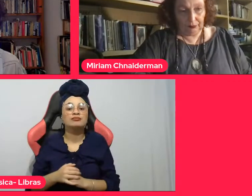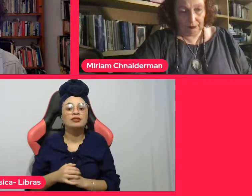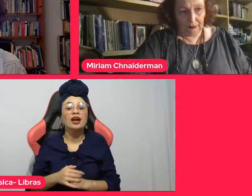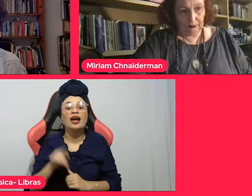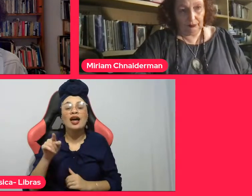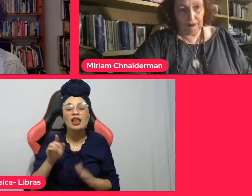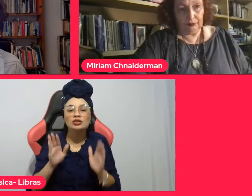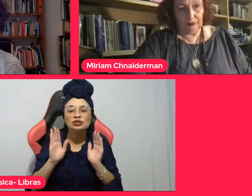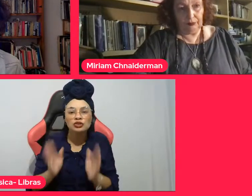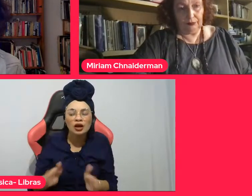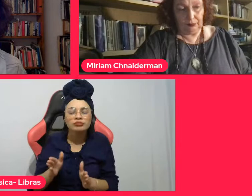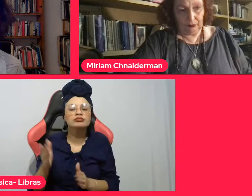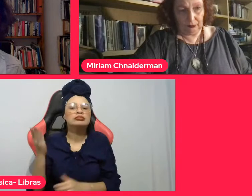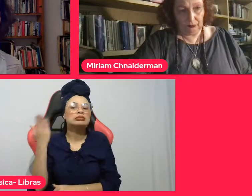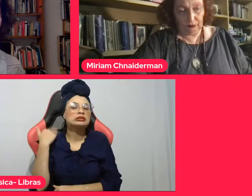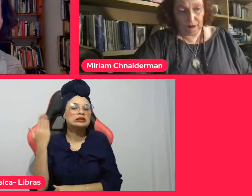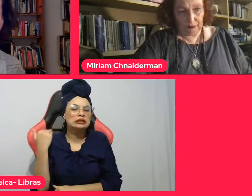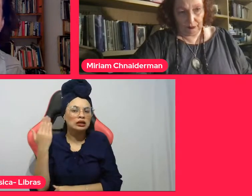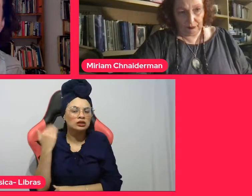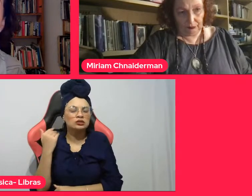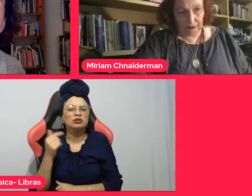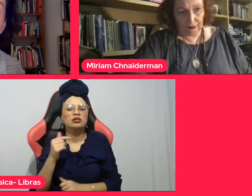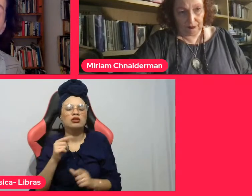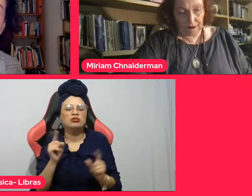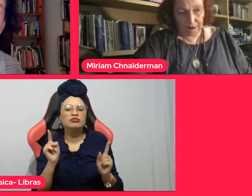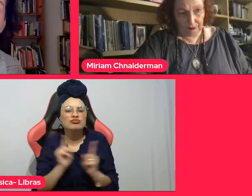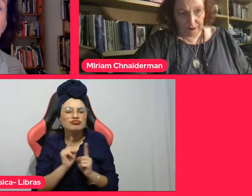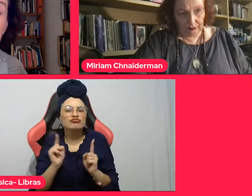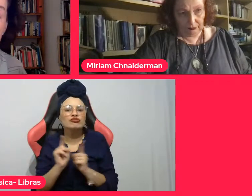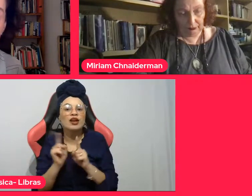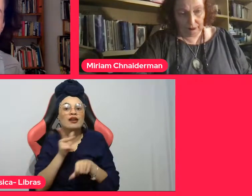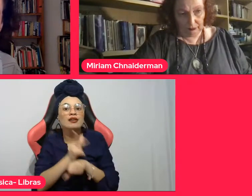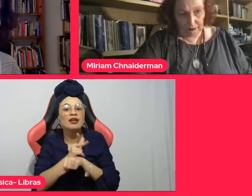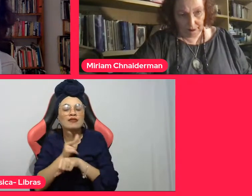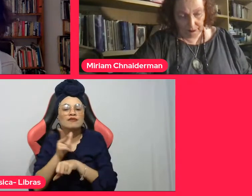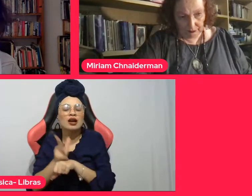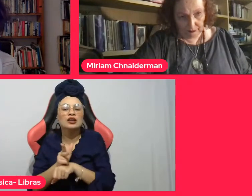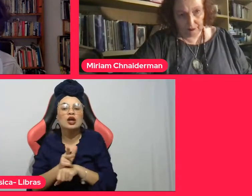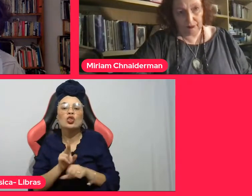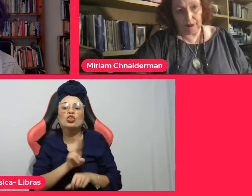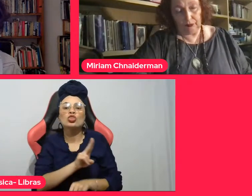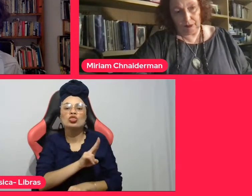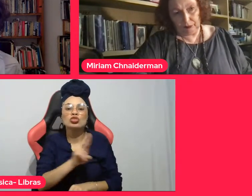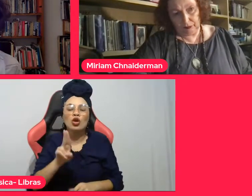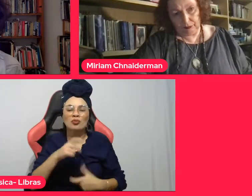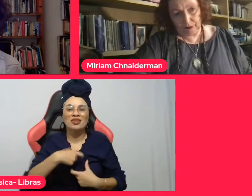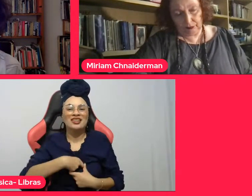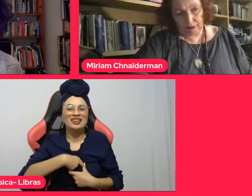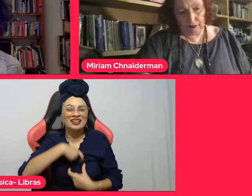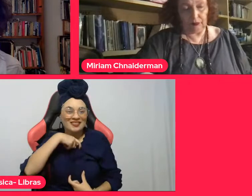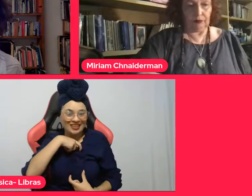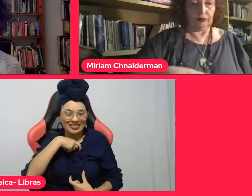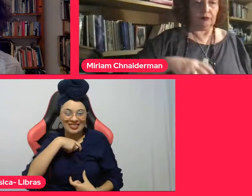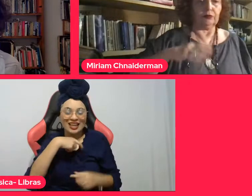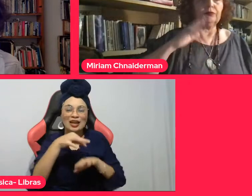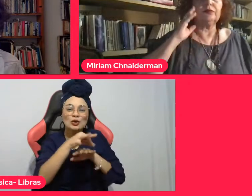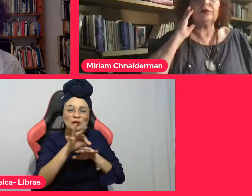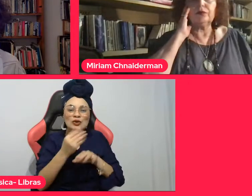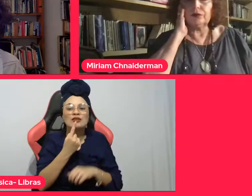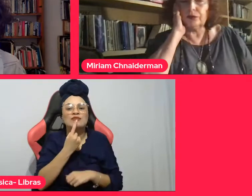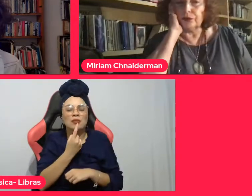metragens e lançou o longa-metragem de gravata e unha vermelha, com exibições dentro e fora do Brasil.